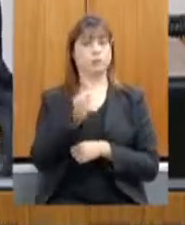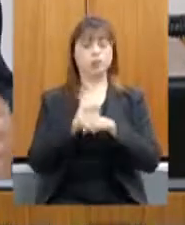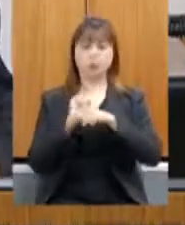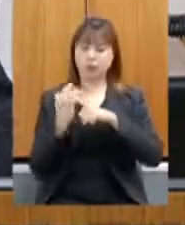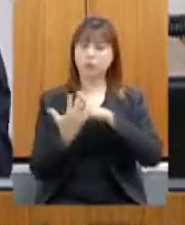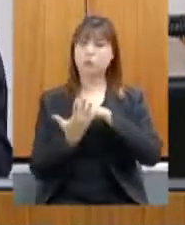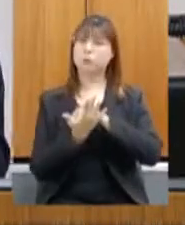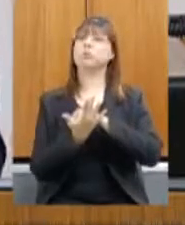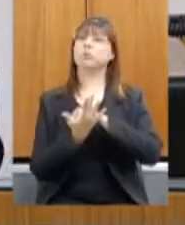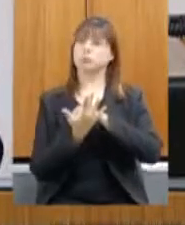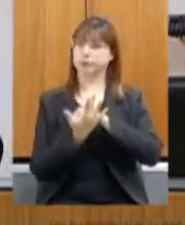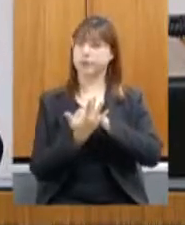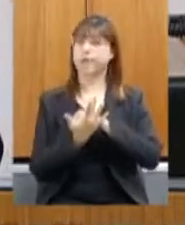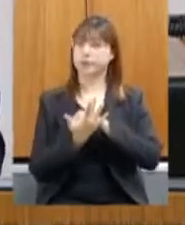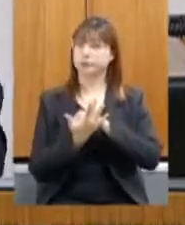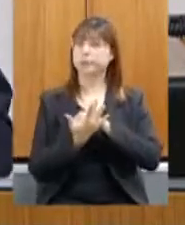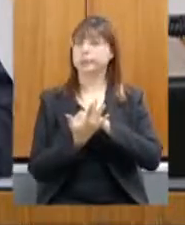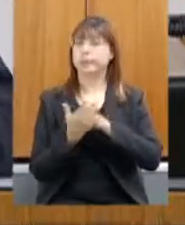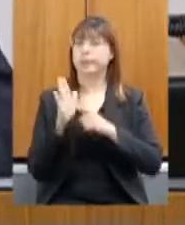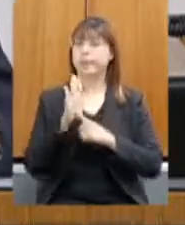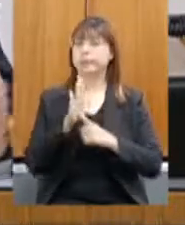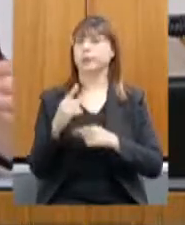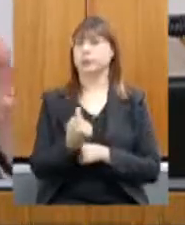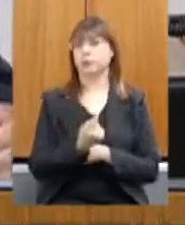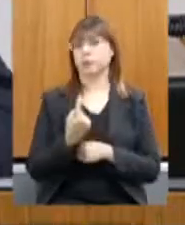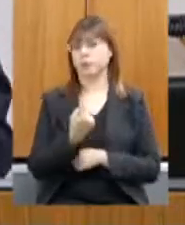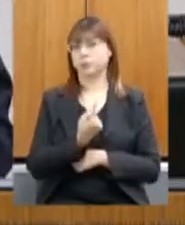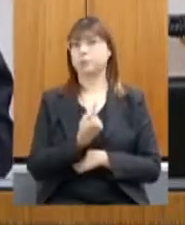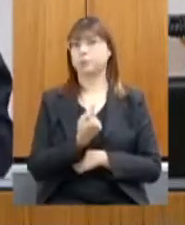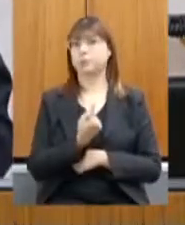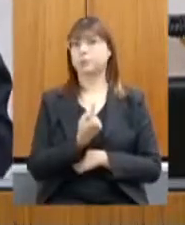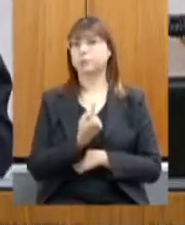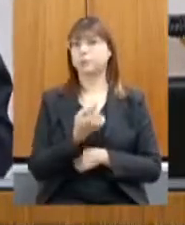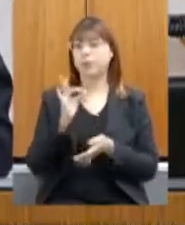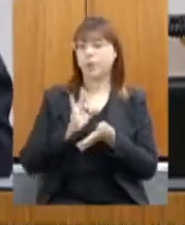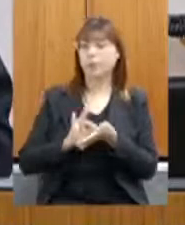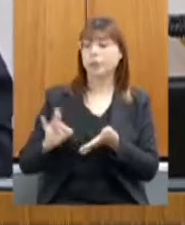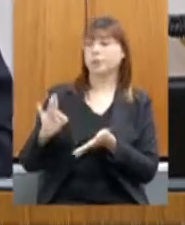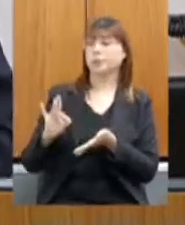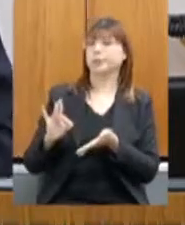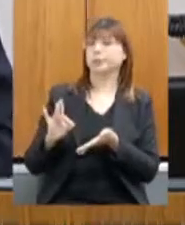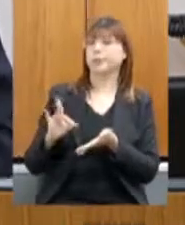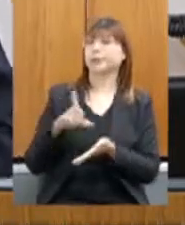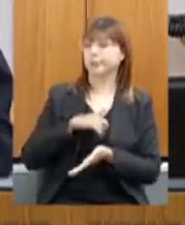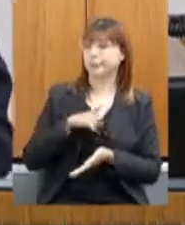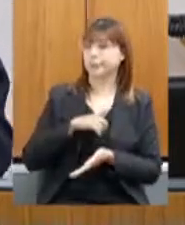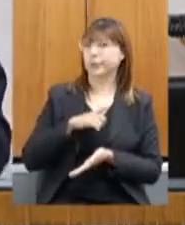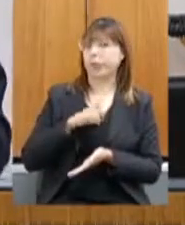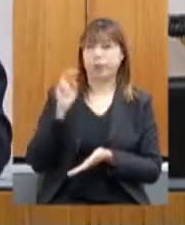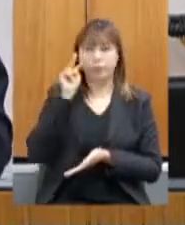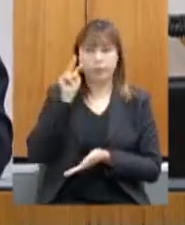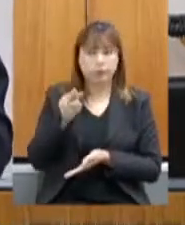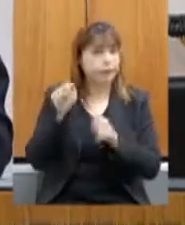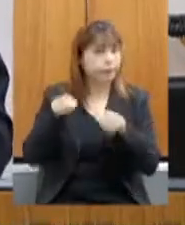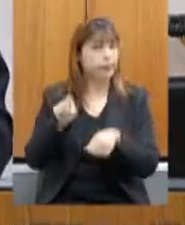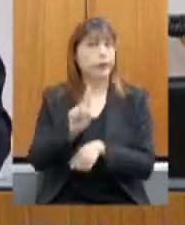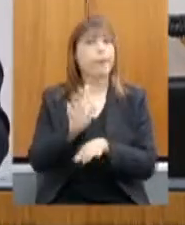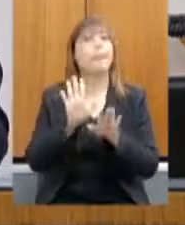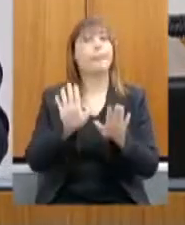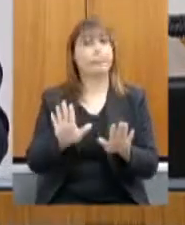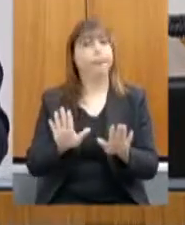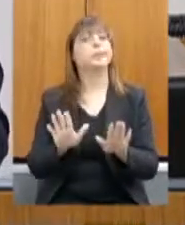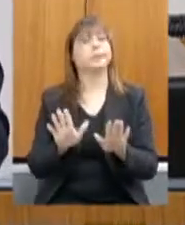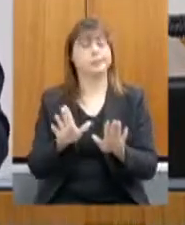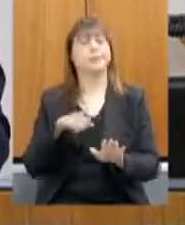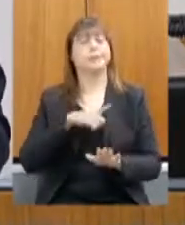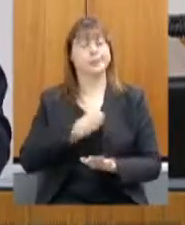deu essa sinalização de que os inimigos invisíveis existem e não podemos atacá-los